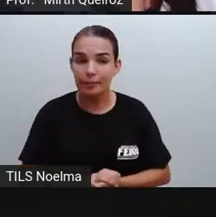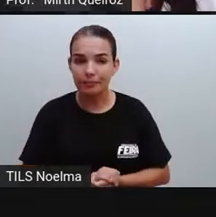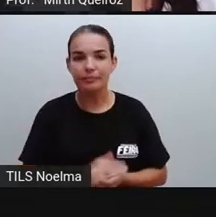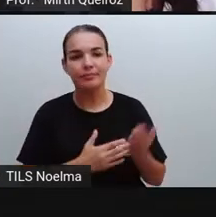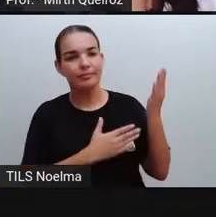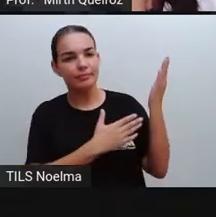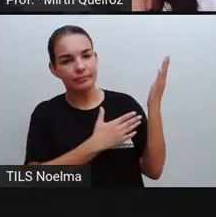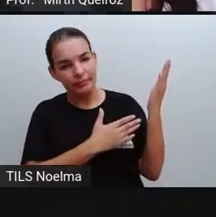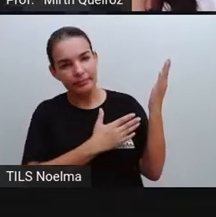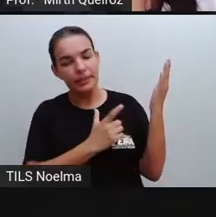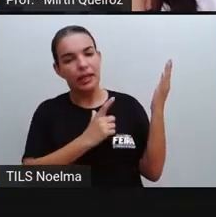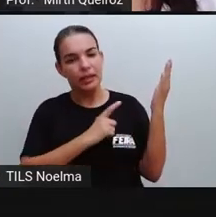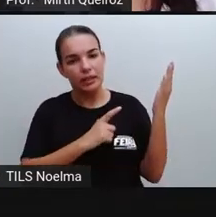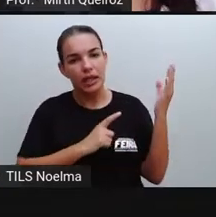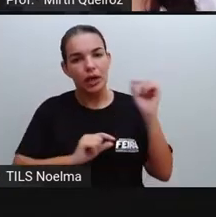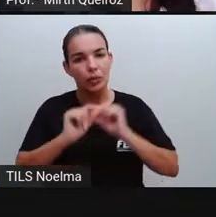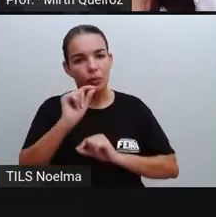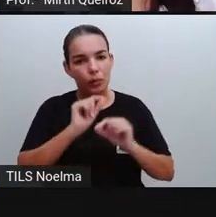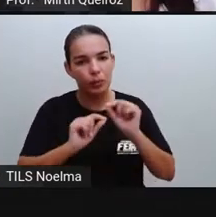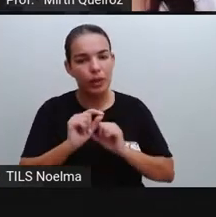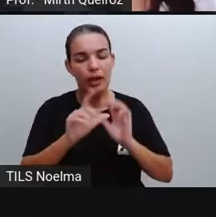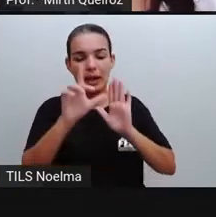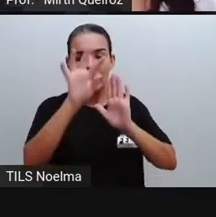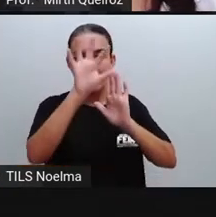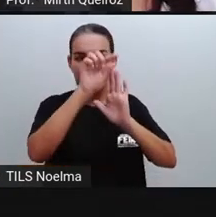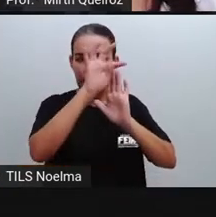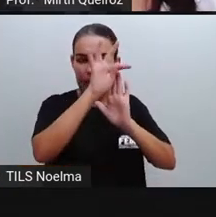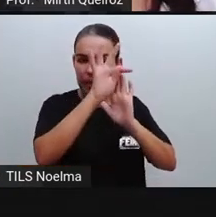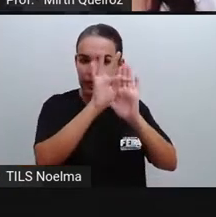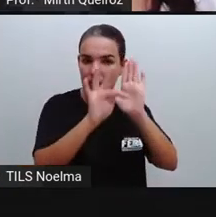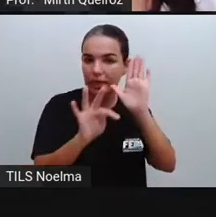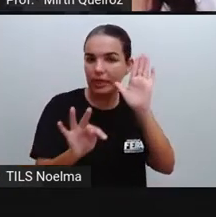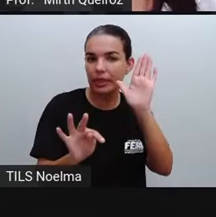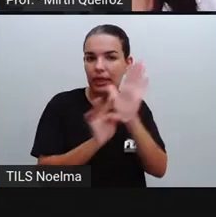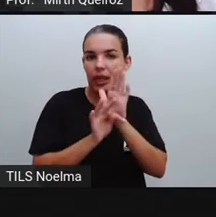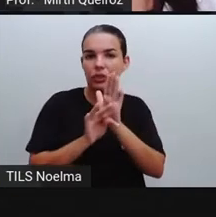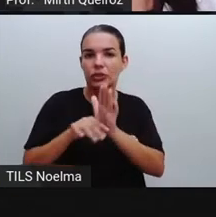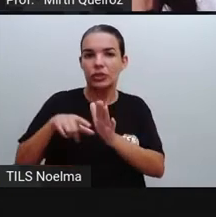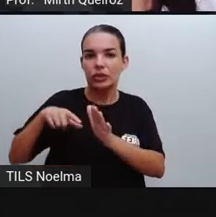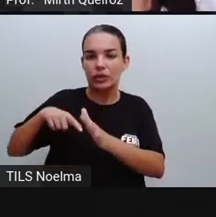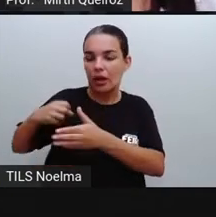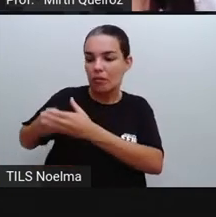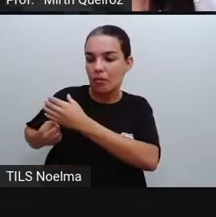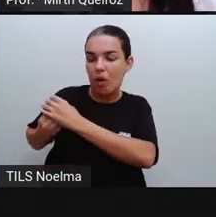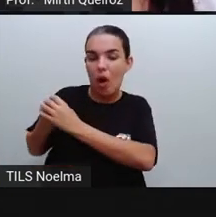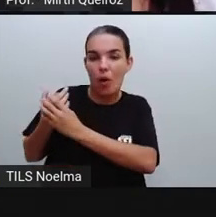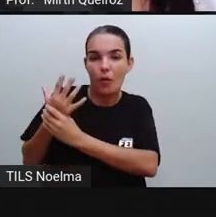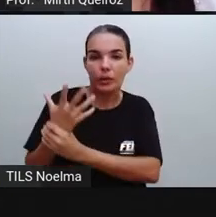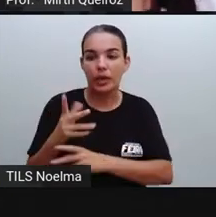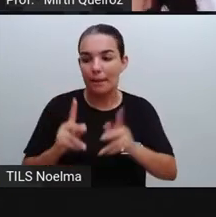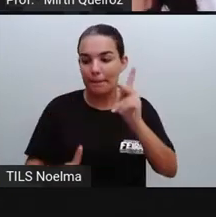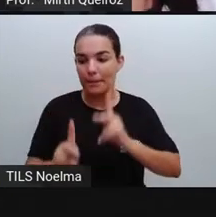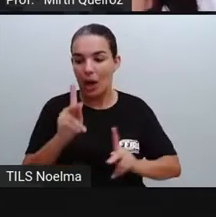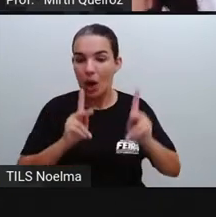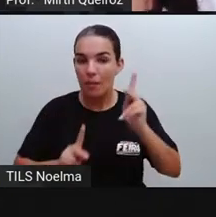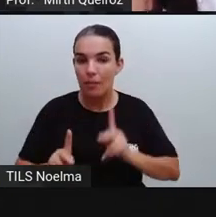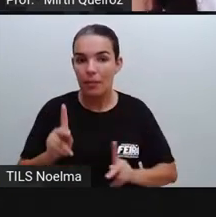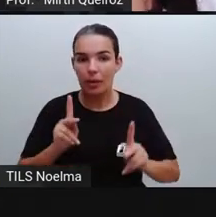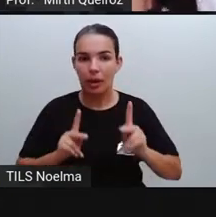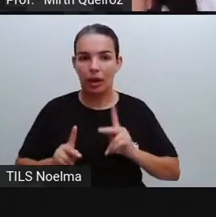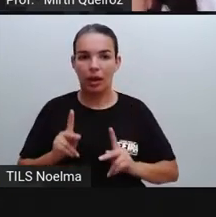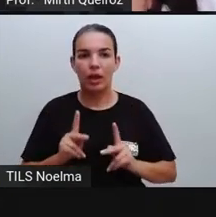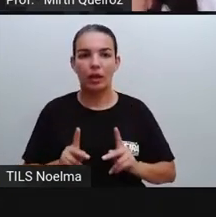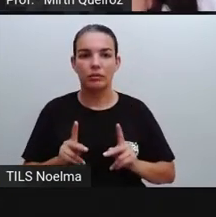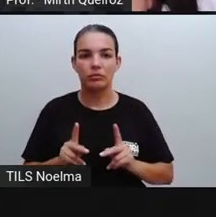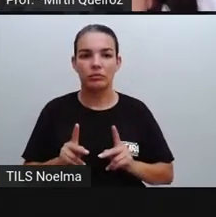de origem popular, criadas e transmitidas oralmente, né? Pessoas aí